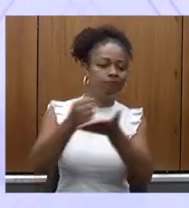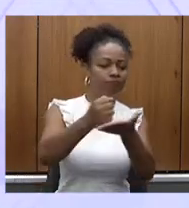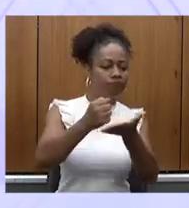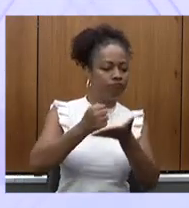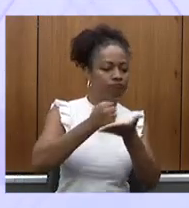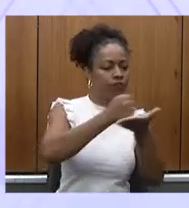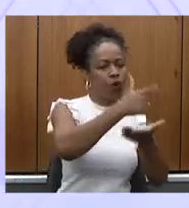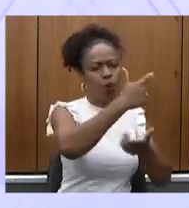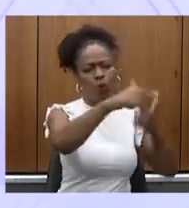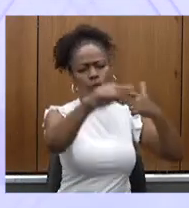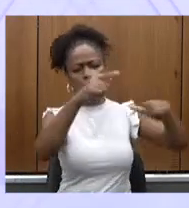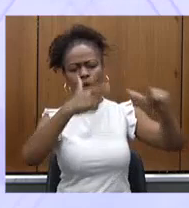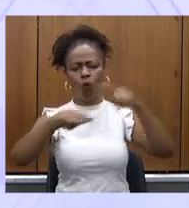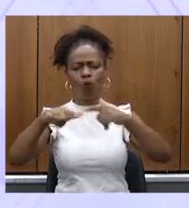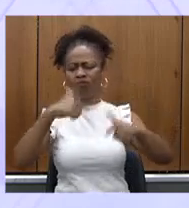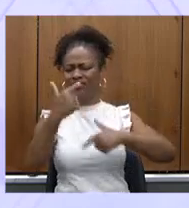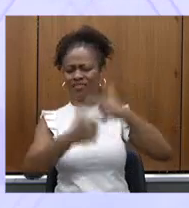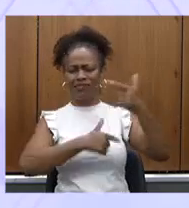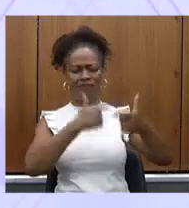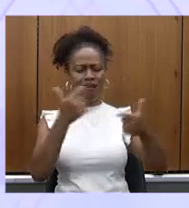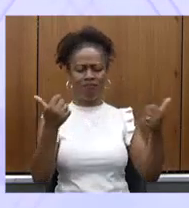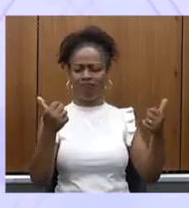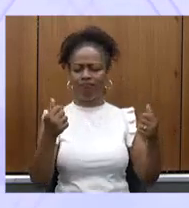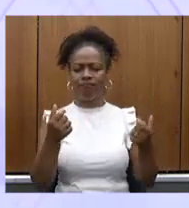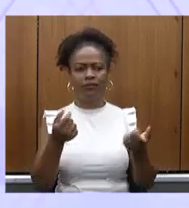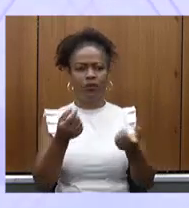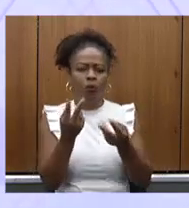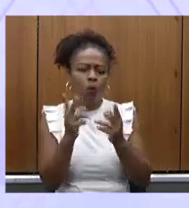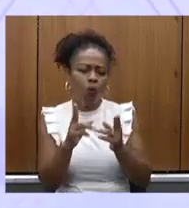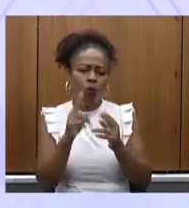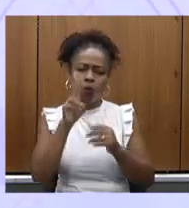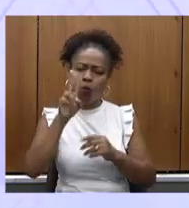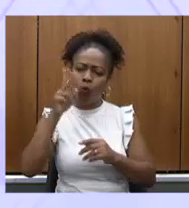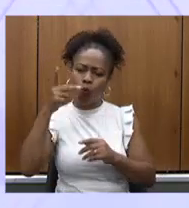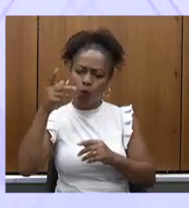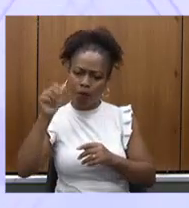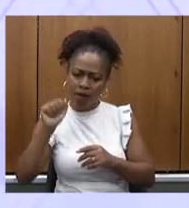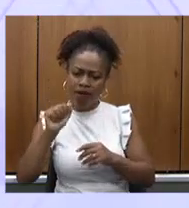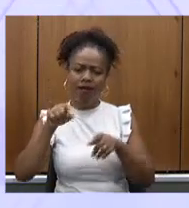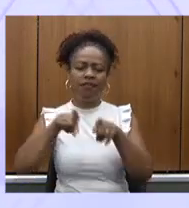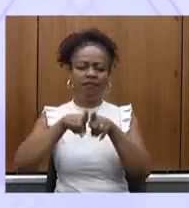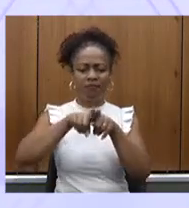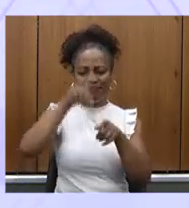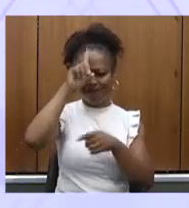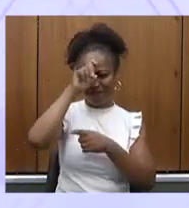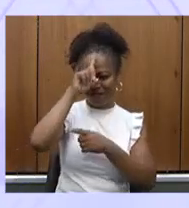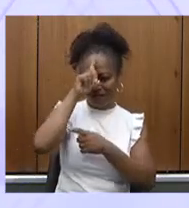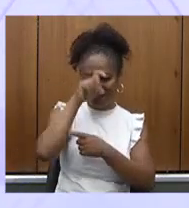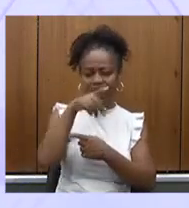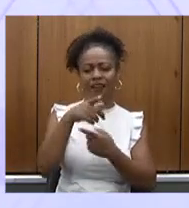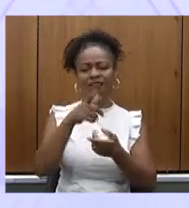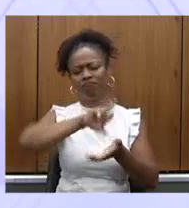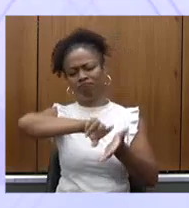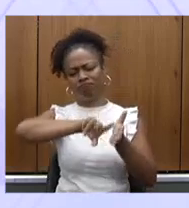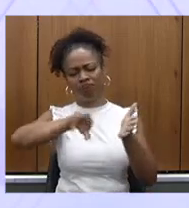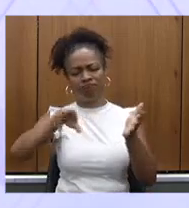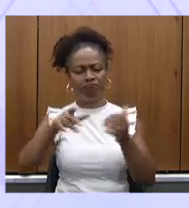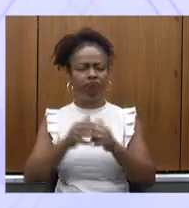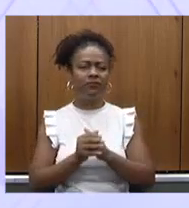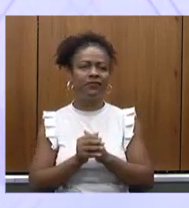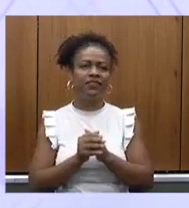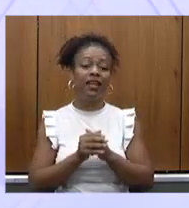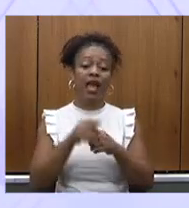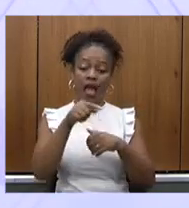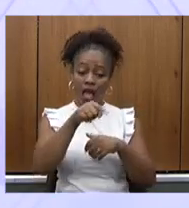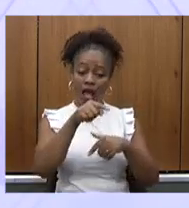serviços mais complexos, como a UPA, o pronto-socorro, os hospitais. E esse